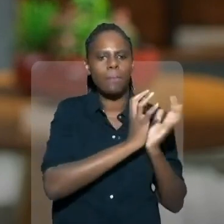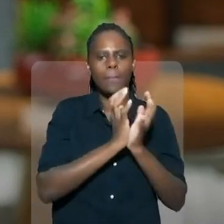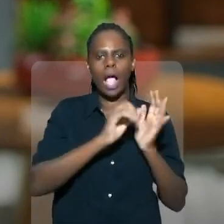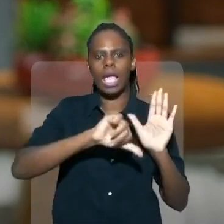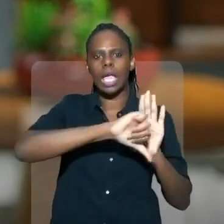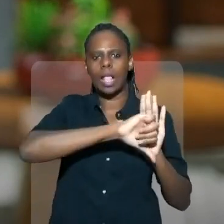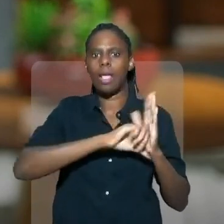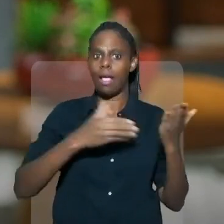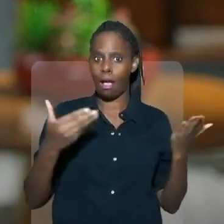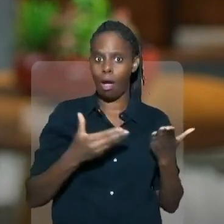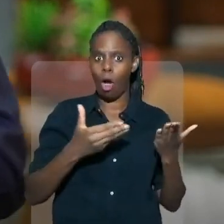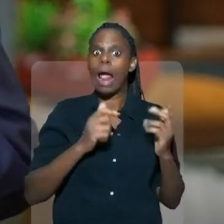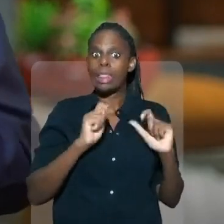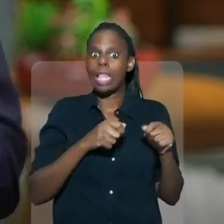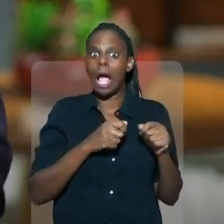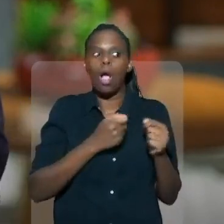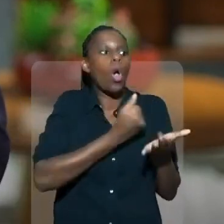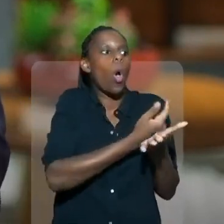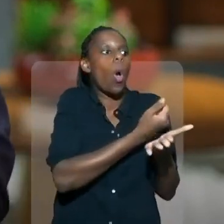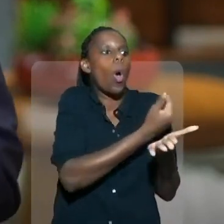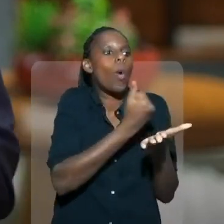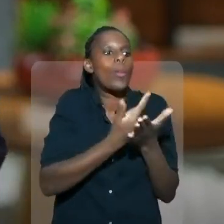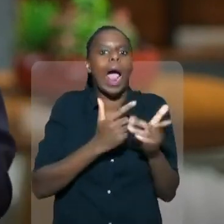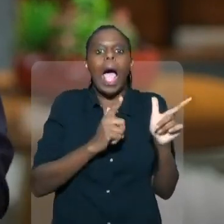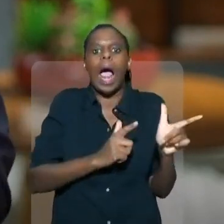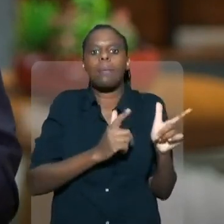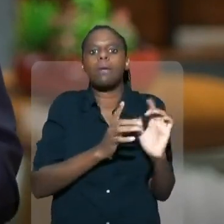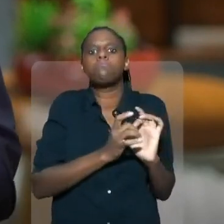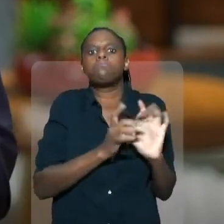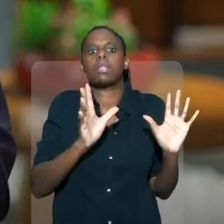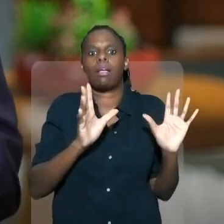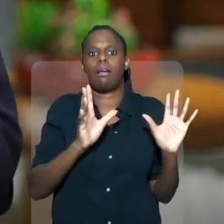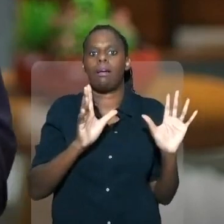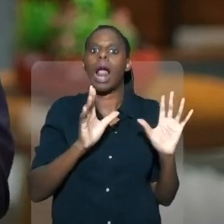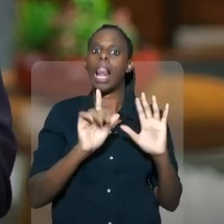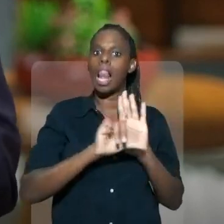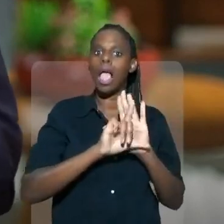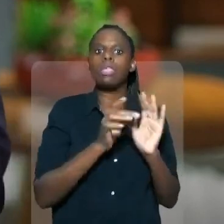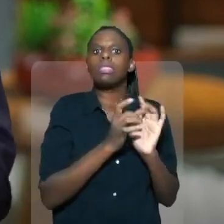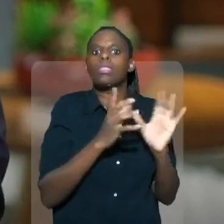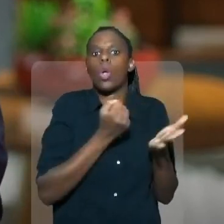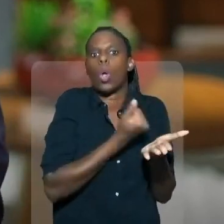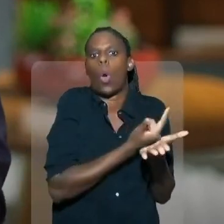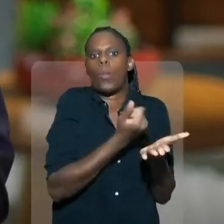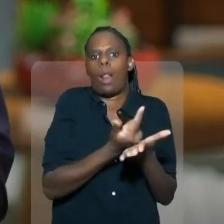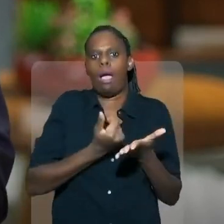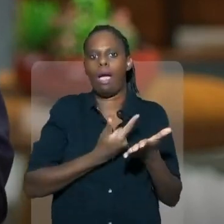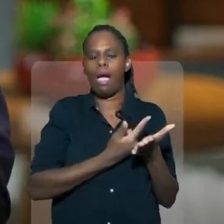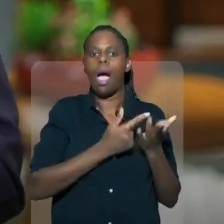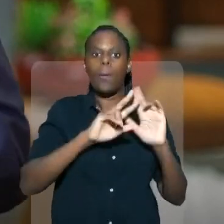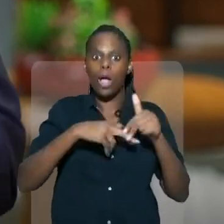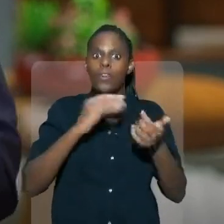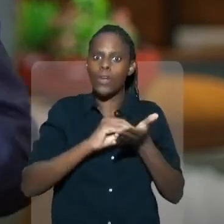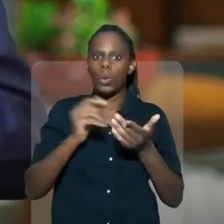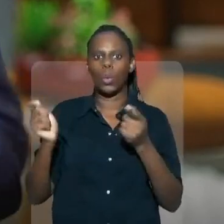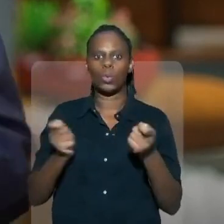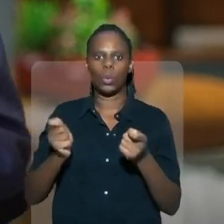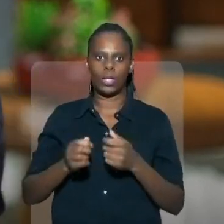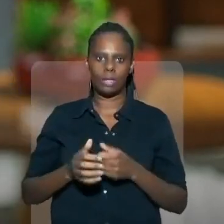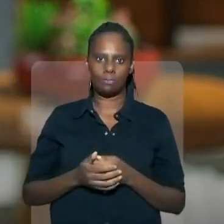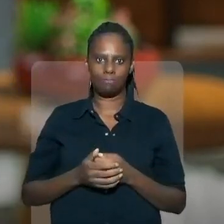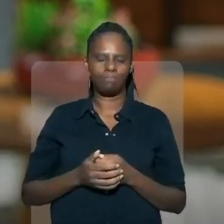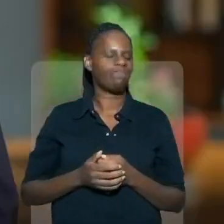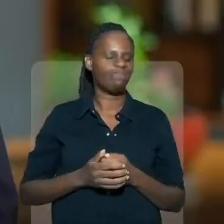organizações criminosas que agora podem montar seu arsenal com armas compradas legalmente devido à total